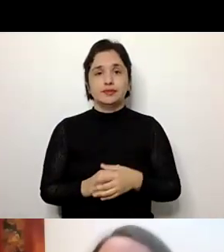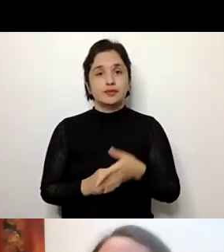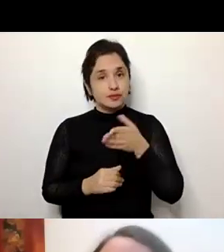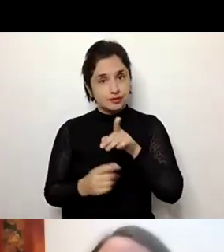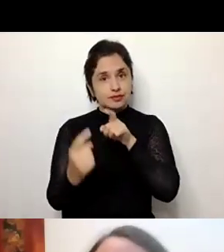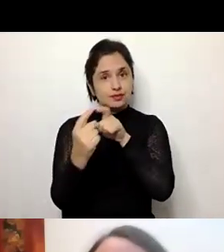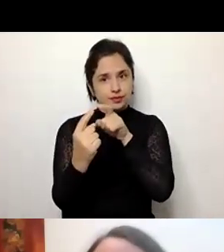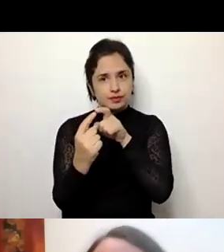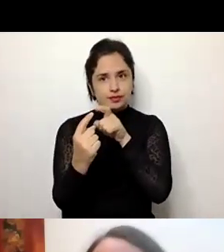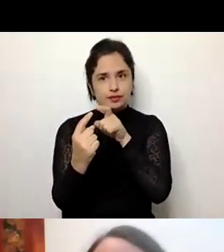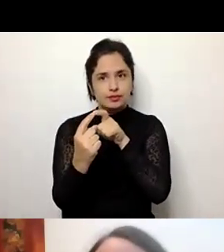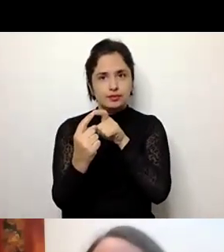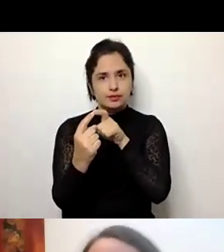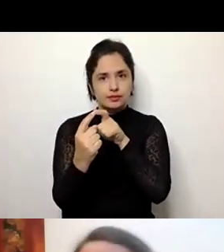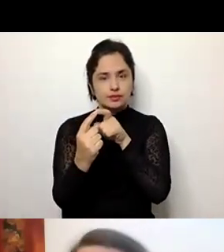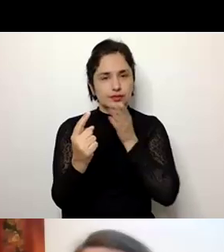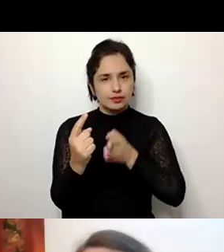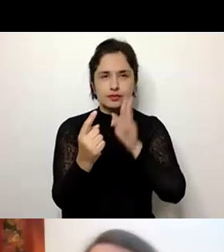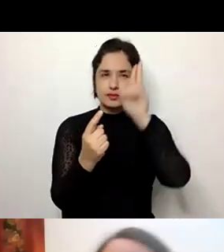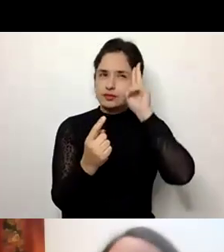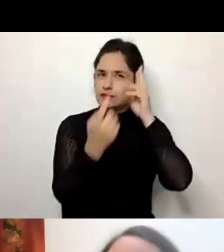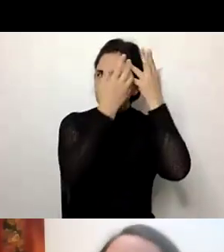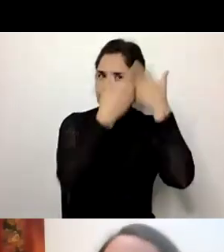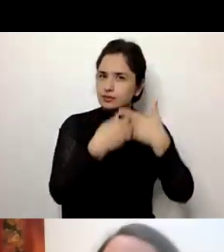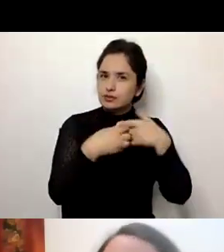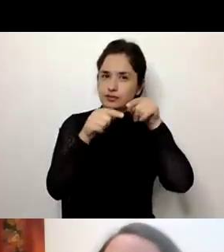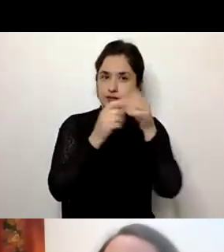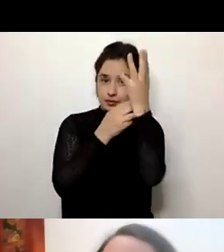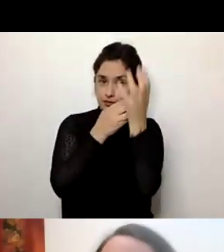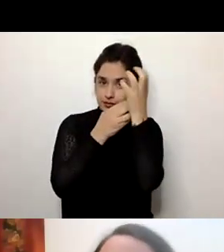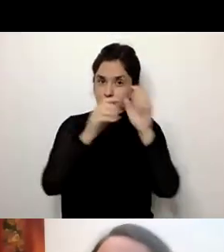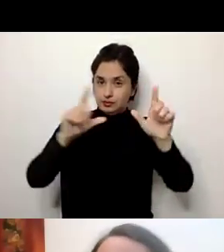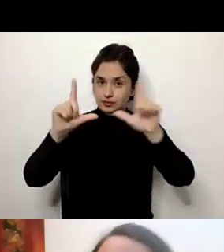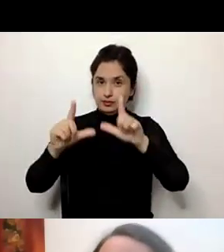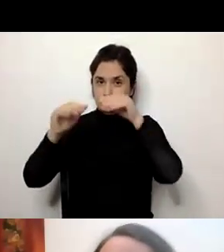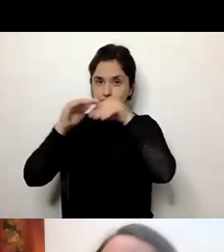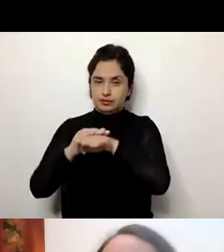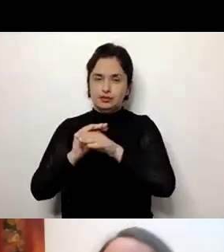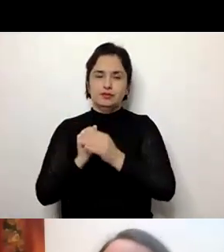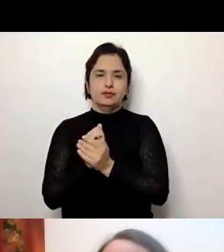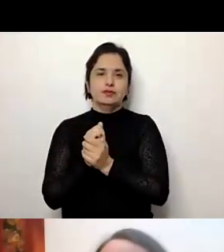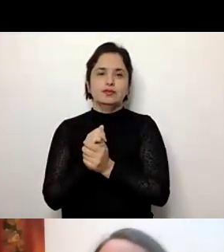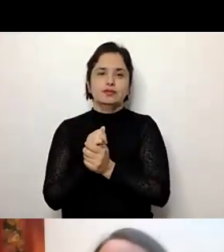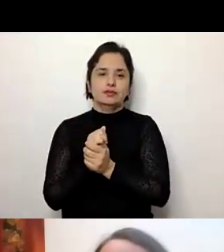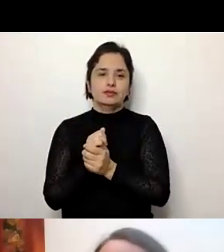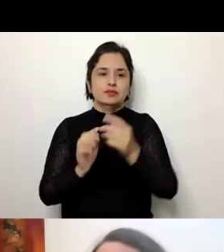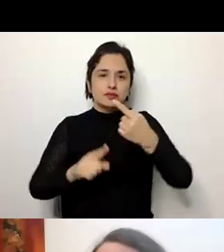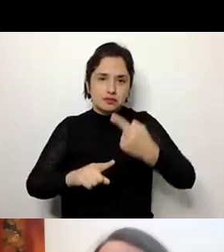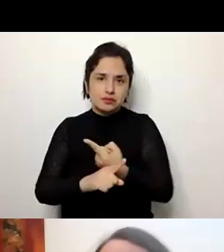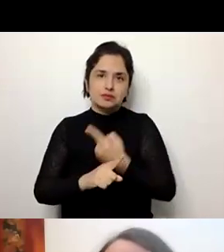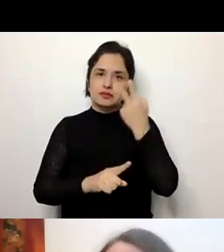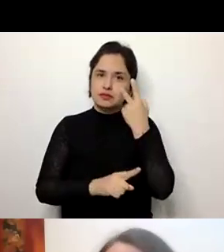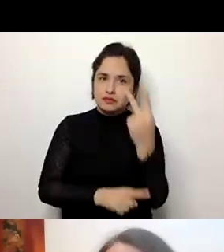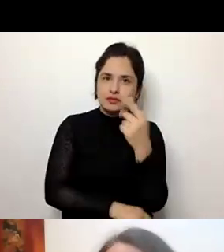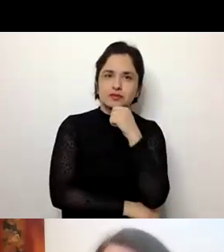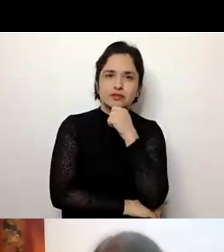contacto para poder seguir reflexionando isto vai quedar gravado assim que temos esta posibilidade de volver a visitar